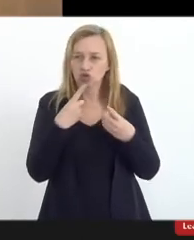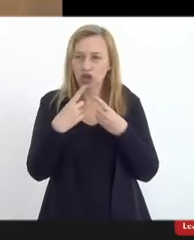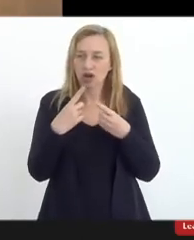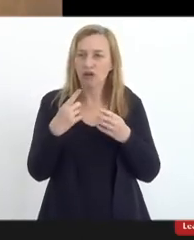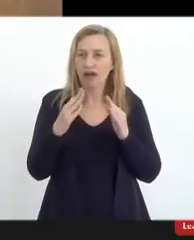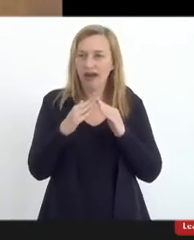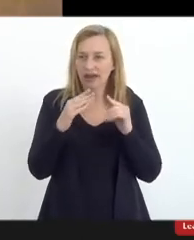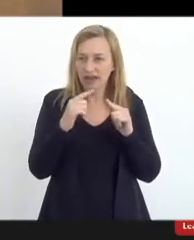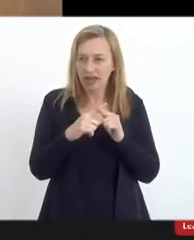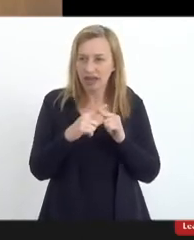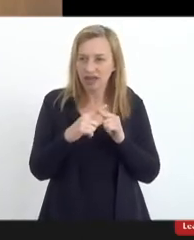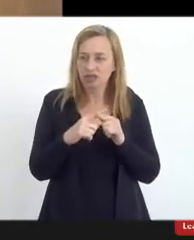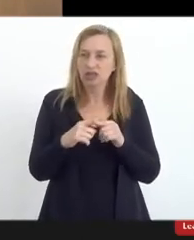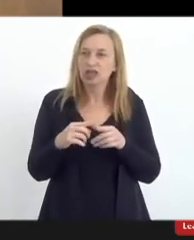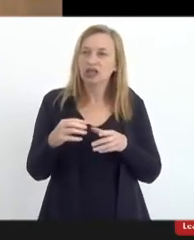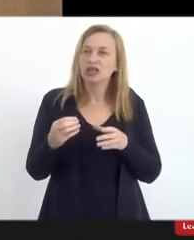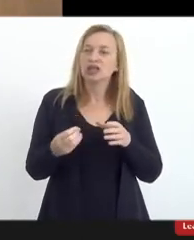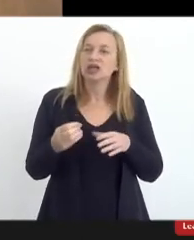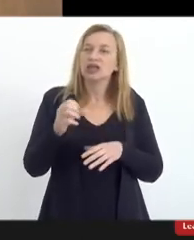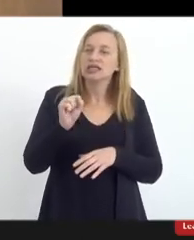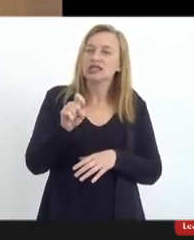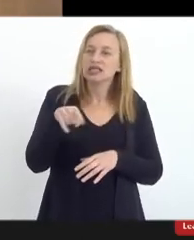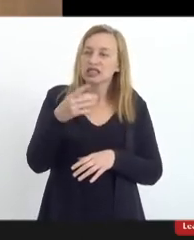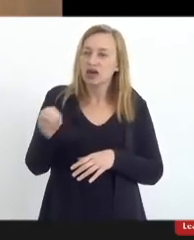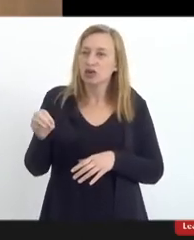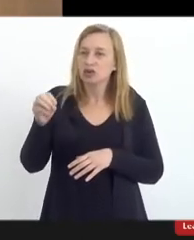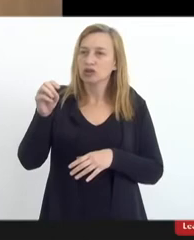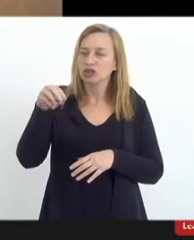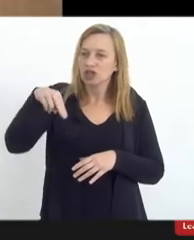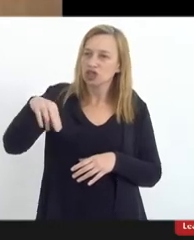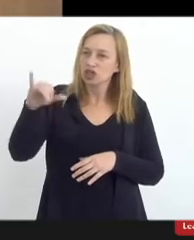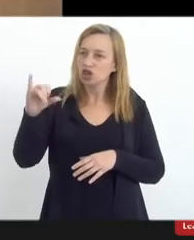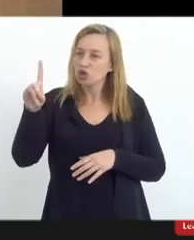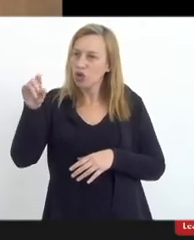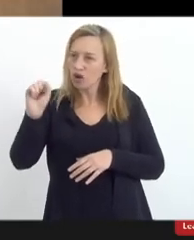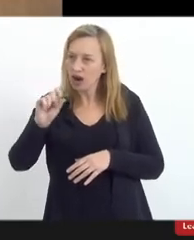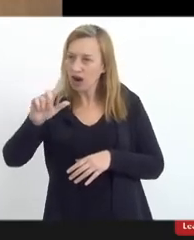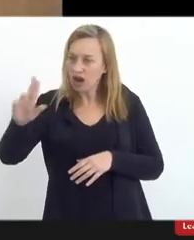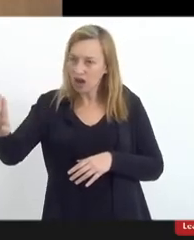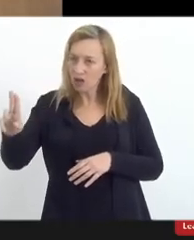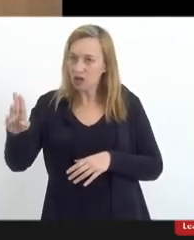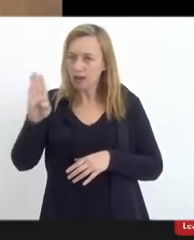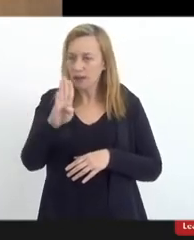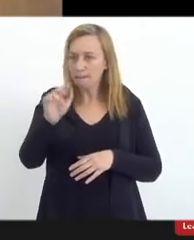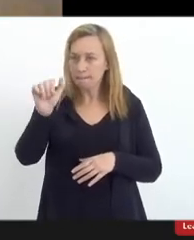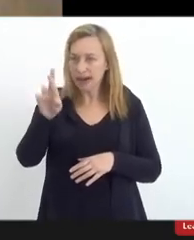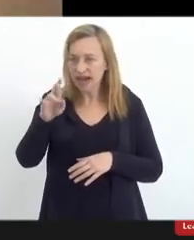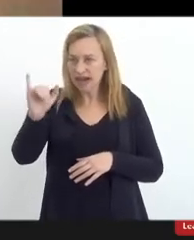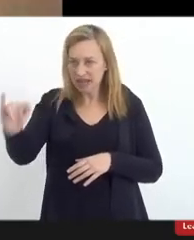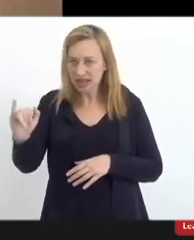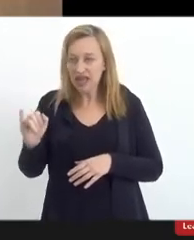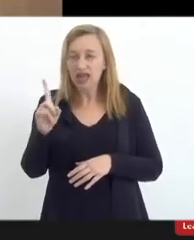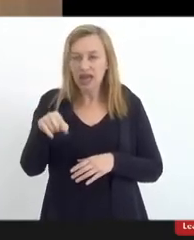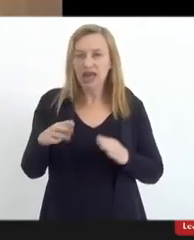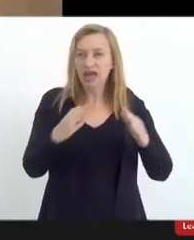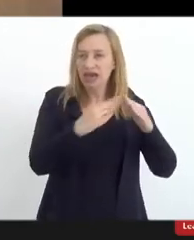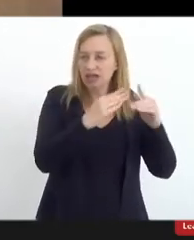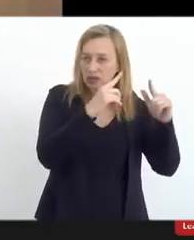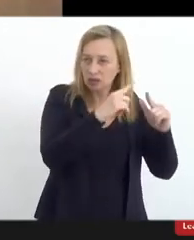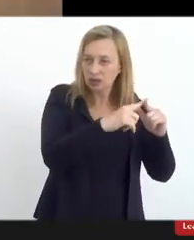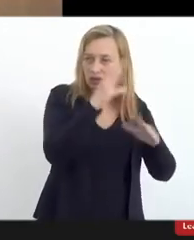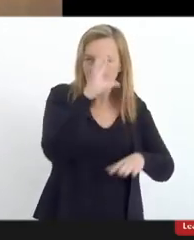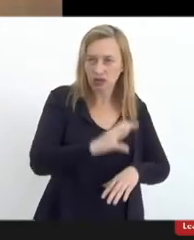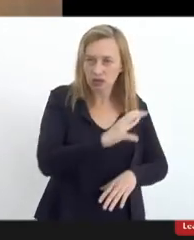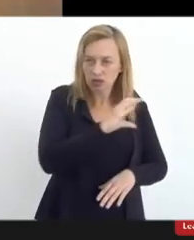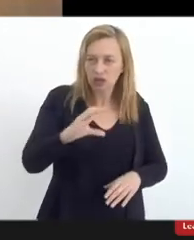igreja onde está enterrado São Nicolau em Bari, ela é uma igreja dupla, ela tanto é católica quanto